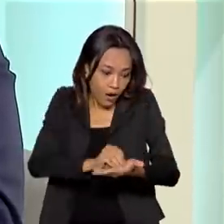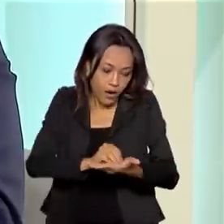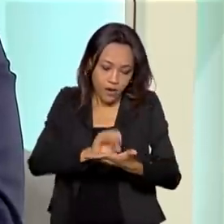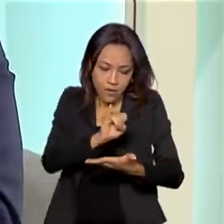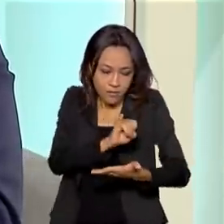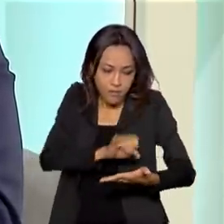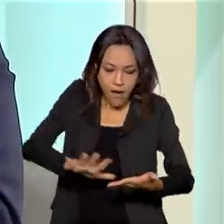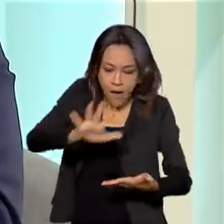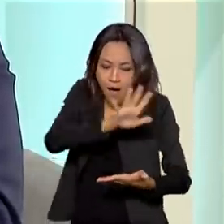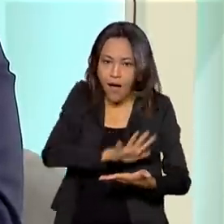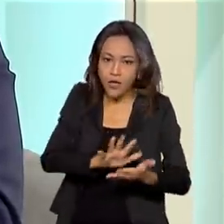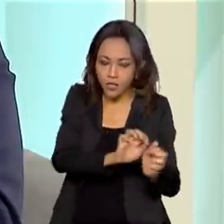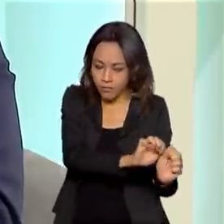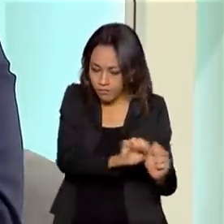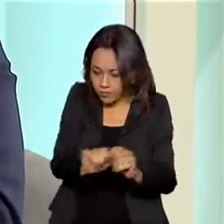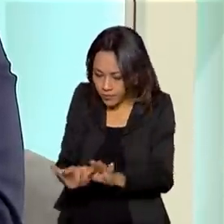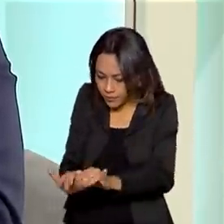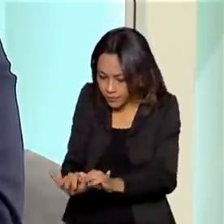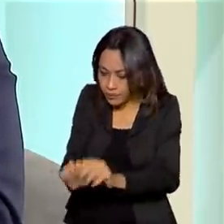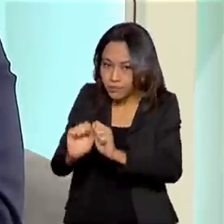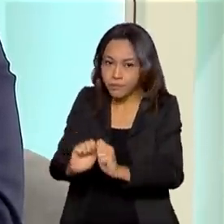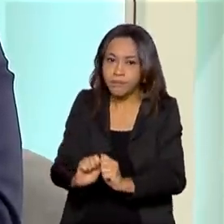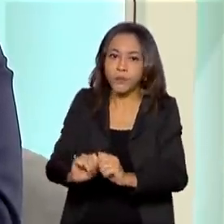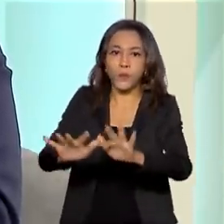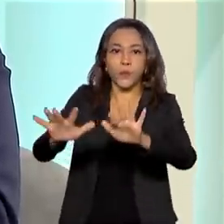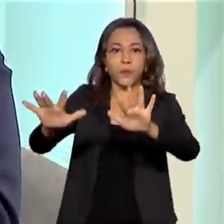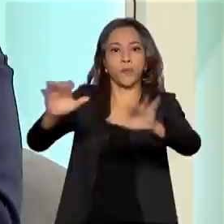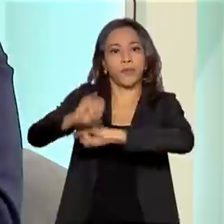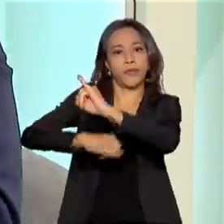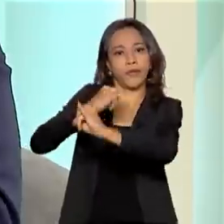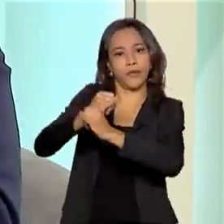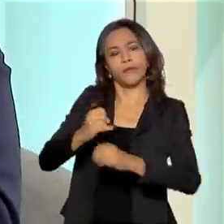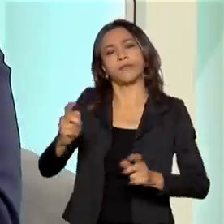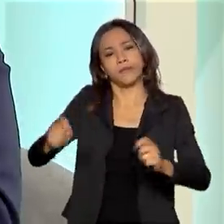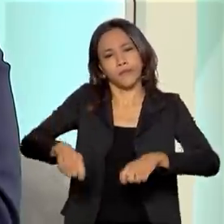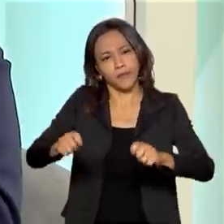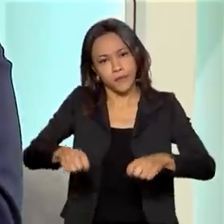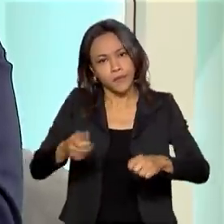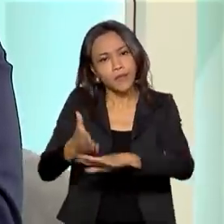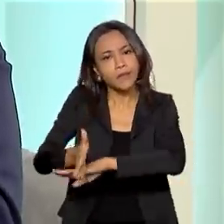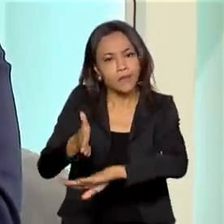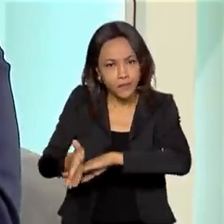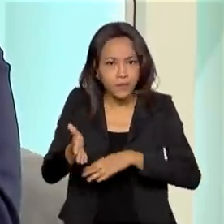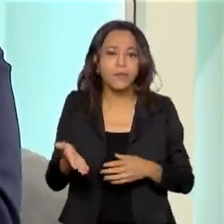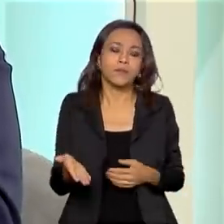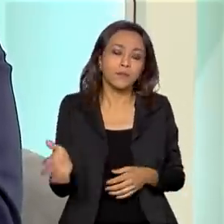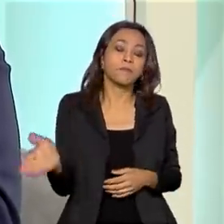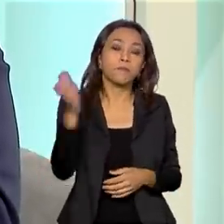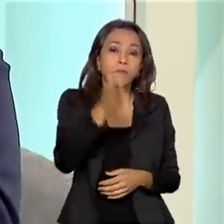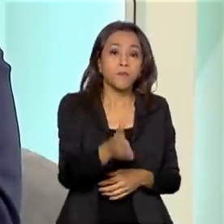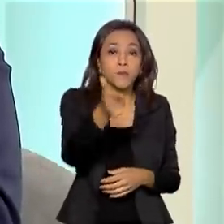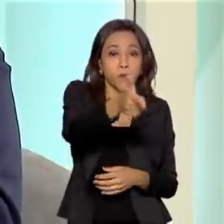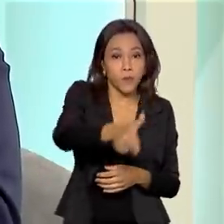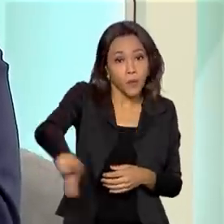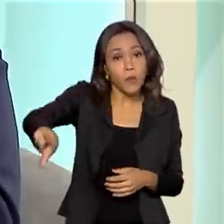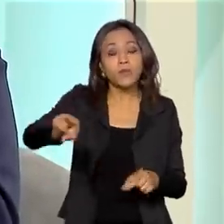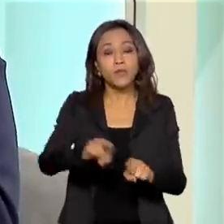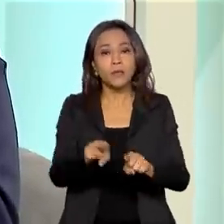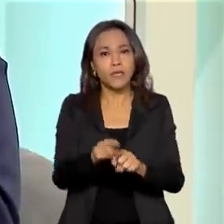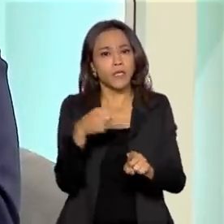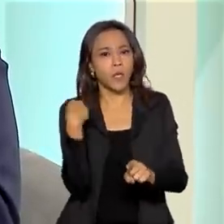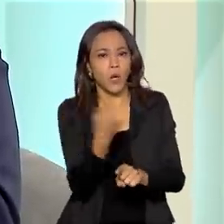imagens digitalizadas. Então, isso disponibiliza um acesso muito grande. Algumas iniciativas estão sendo